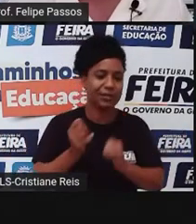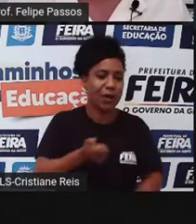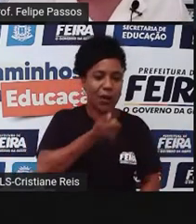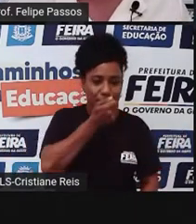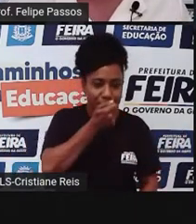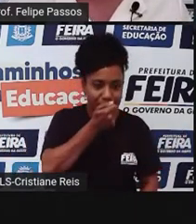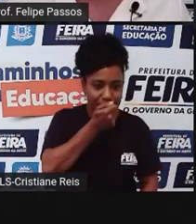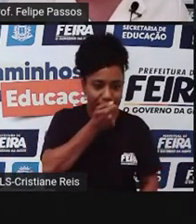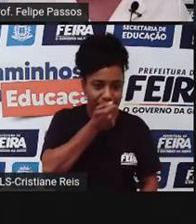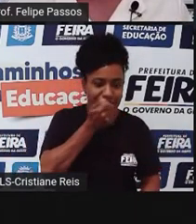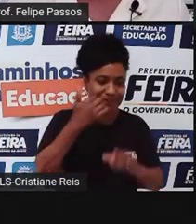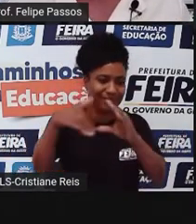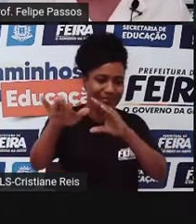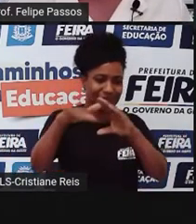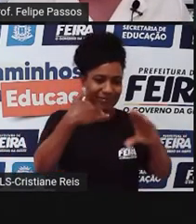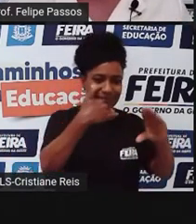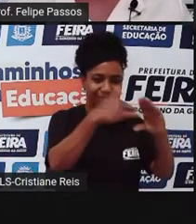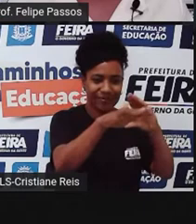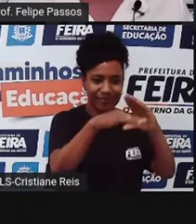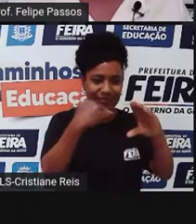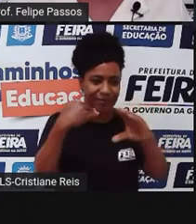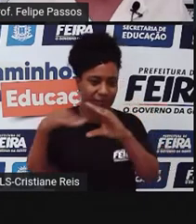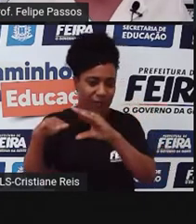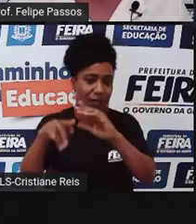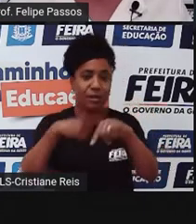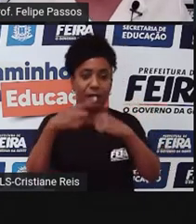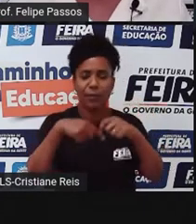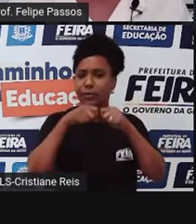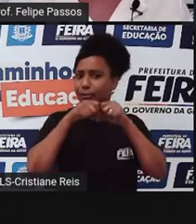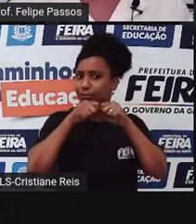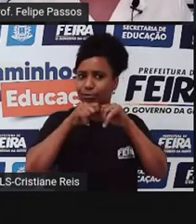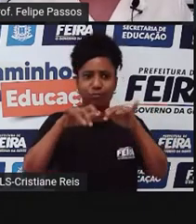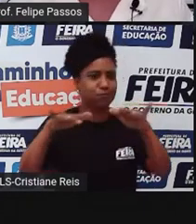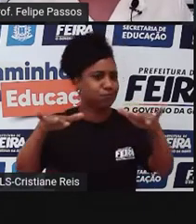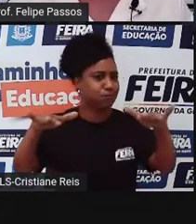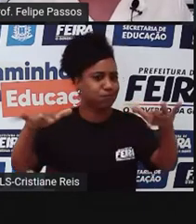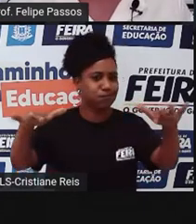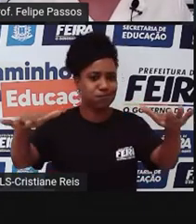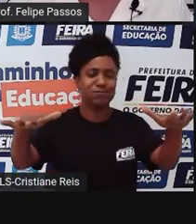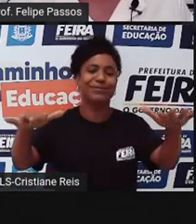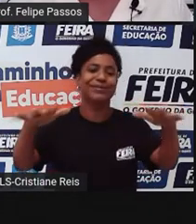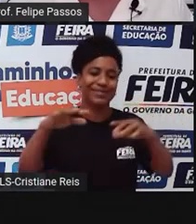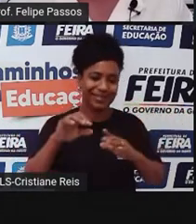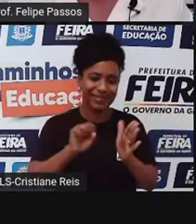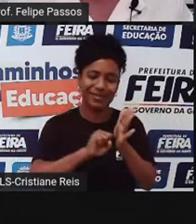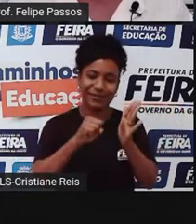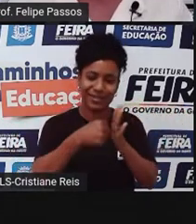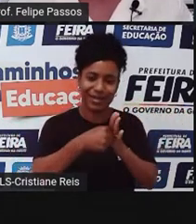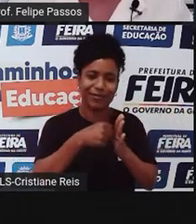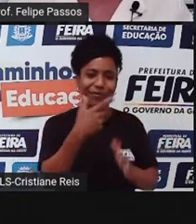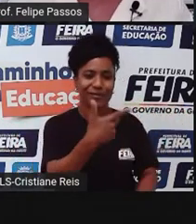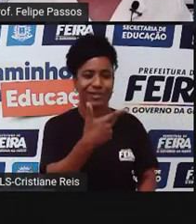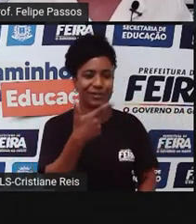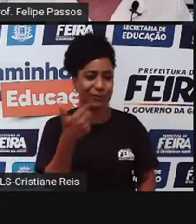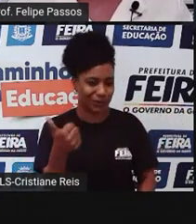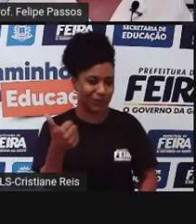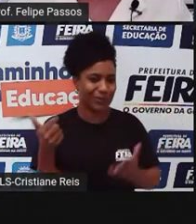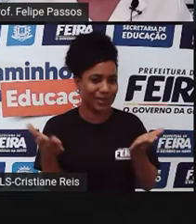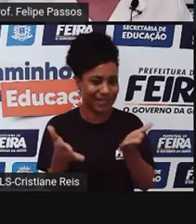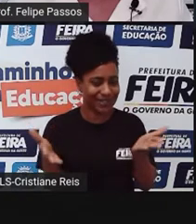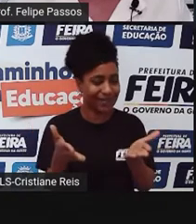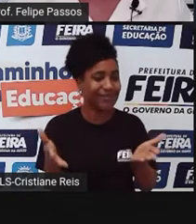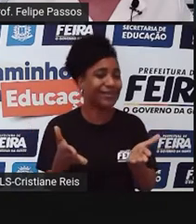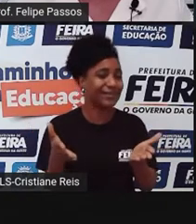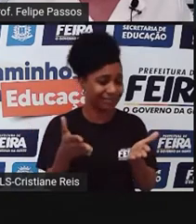popular, né? Sendo colocada em outros espaços. Até que no início do século XXI, que é esse século que a gente vive agora,